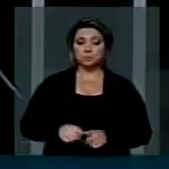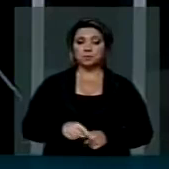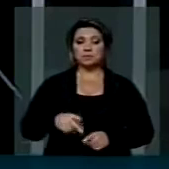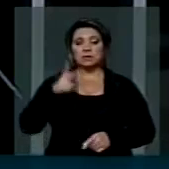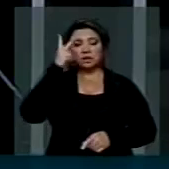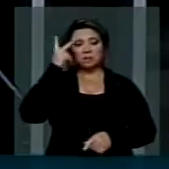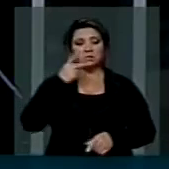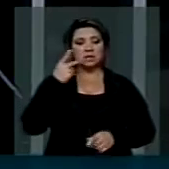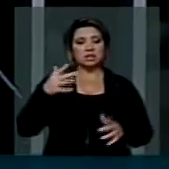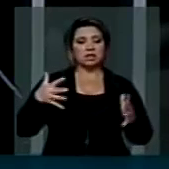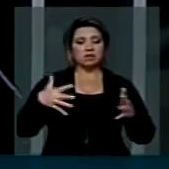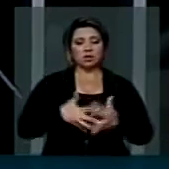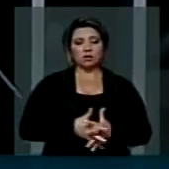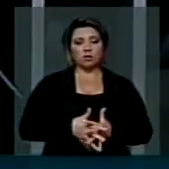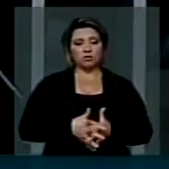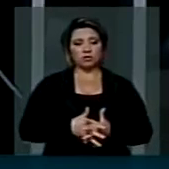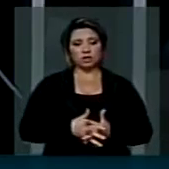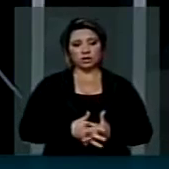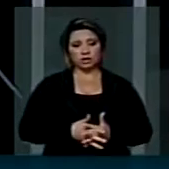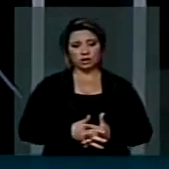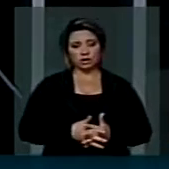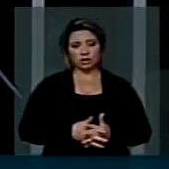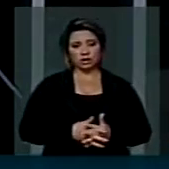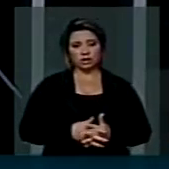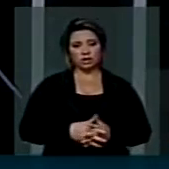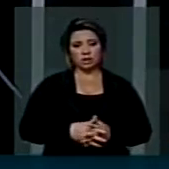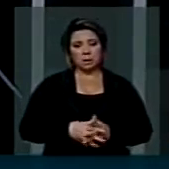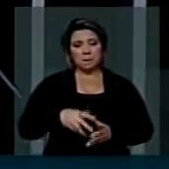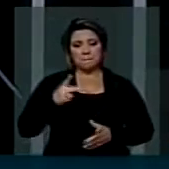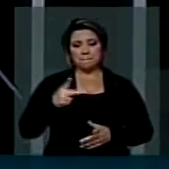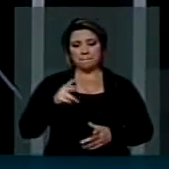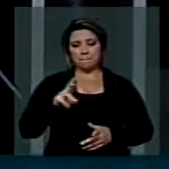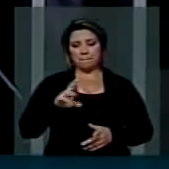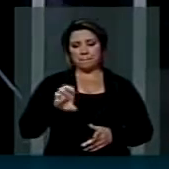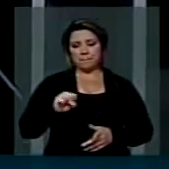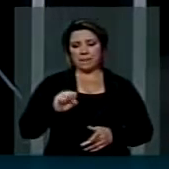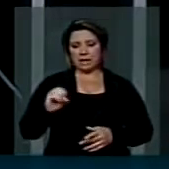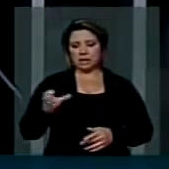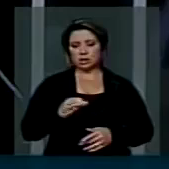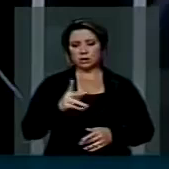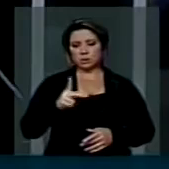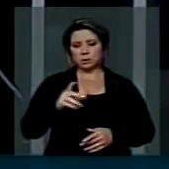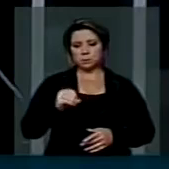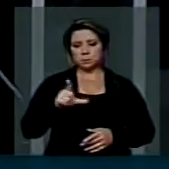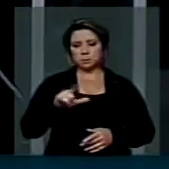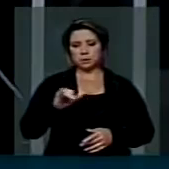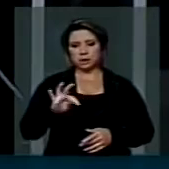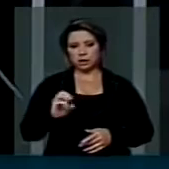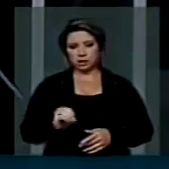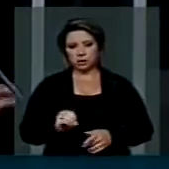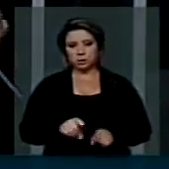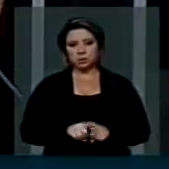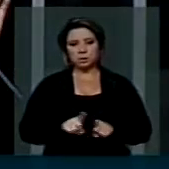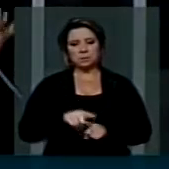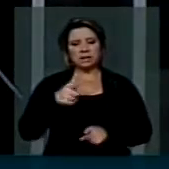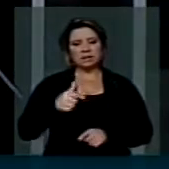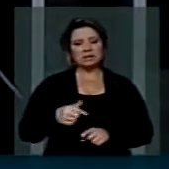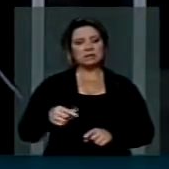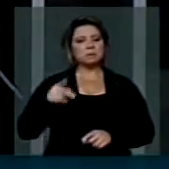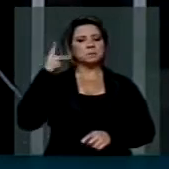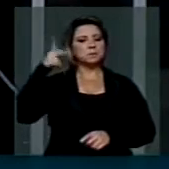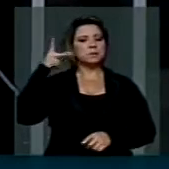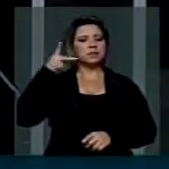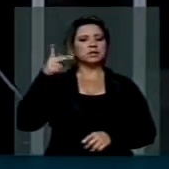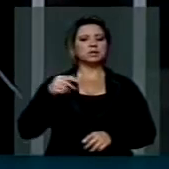confundindo preso político com político preso. Nenhum preso político, mas muito político preso, só para não